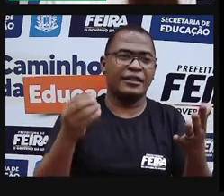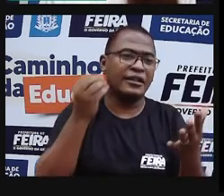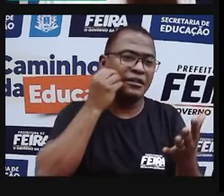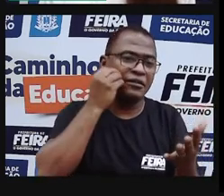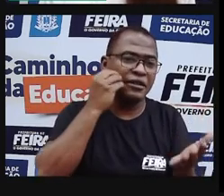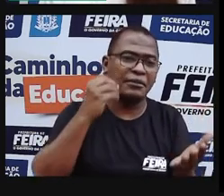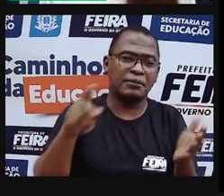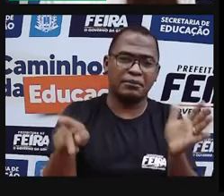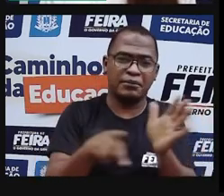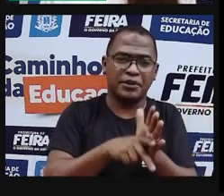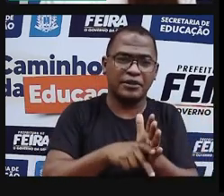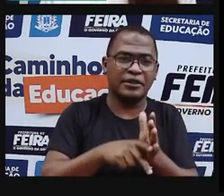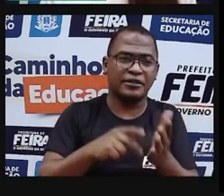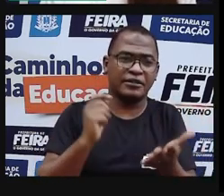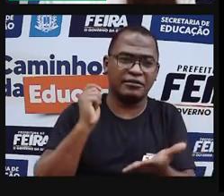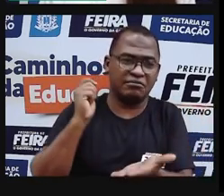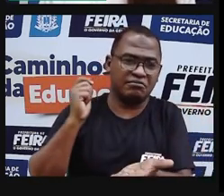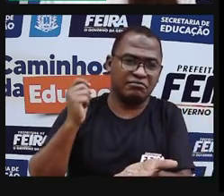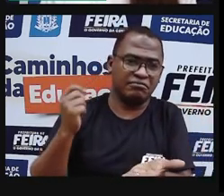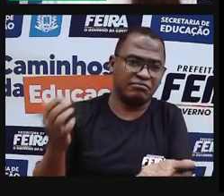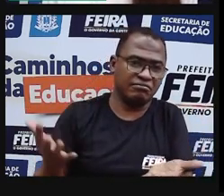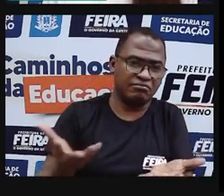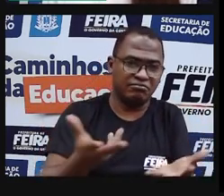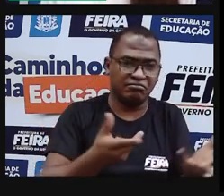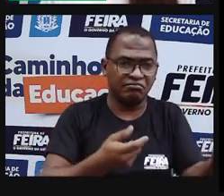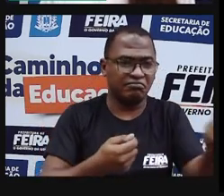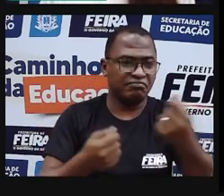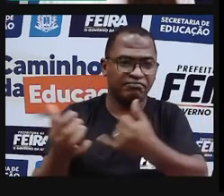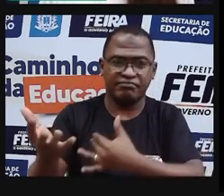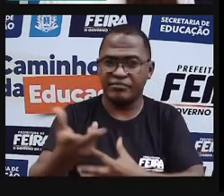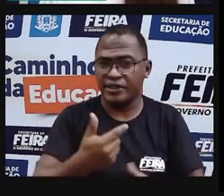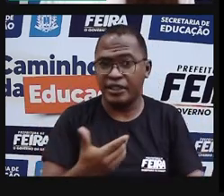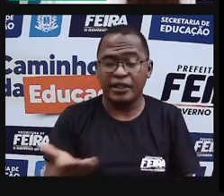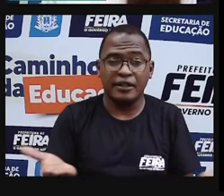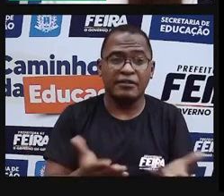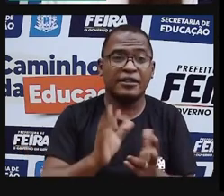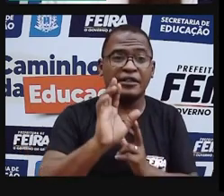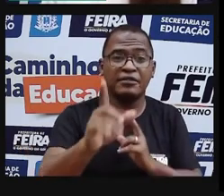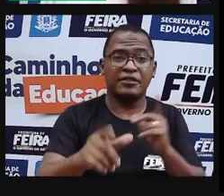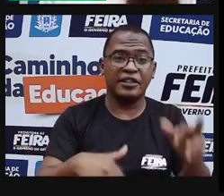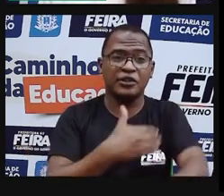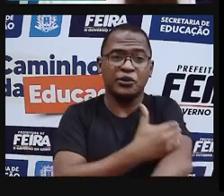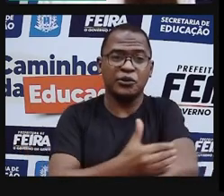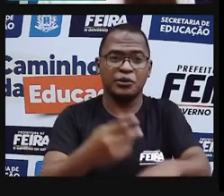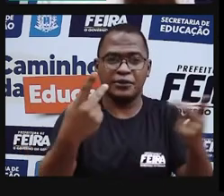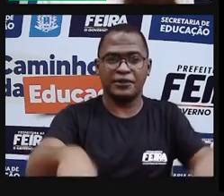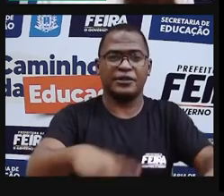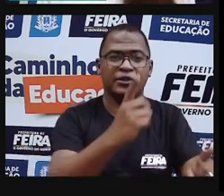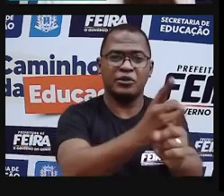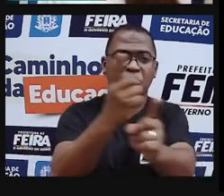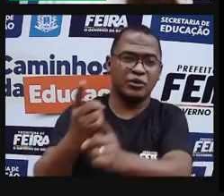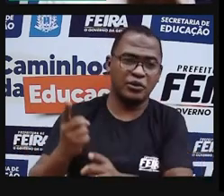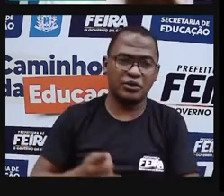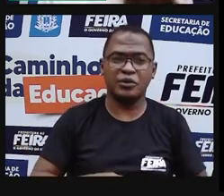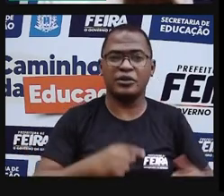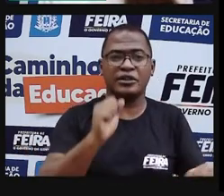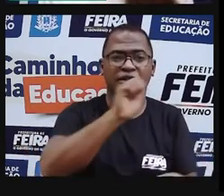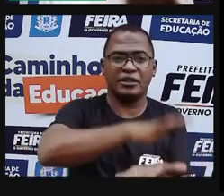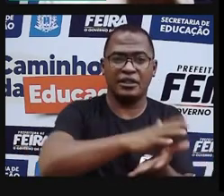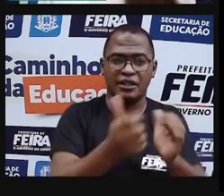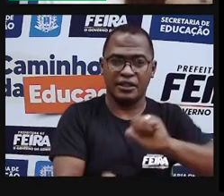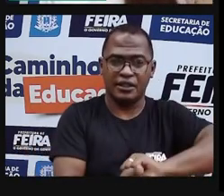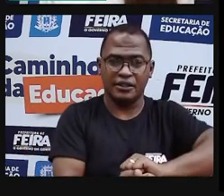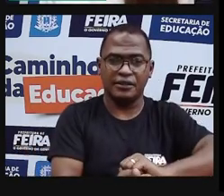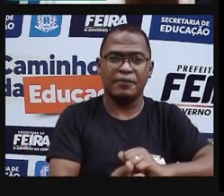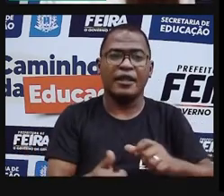E é aí que começa o encontro lindo do tradicional e do contemporâneo. Então, uma arte milenar